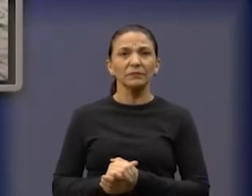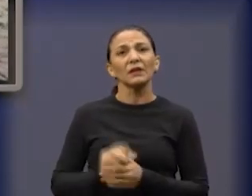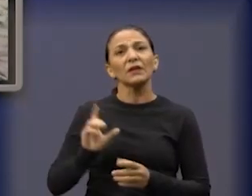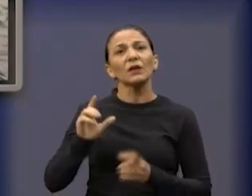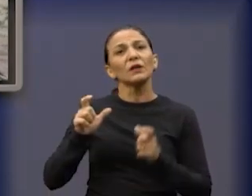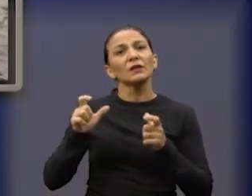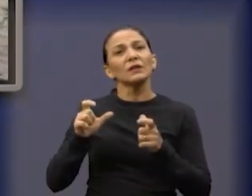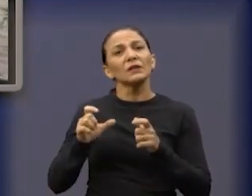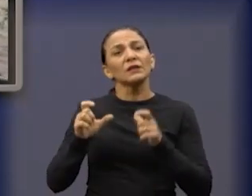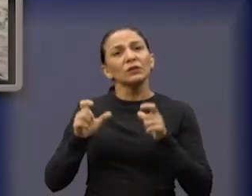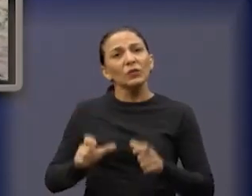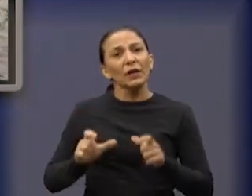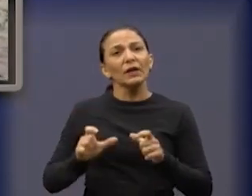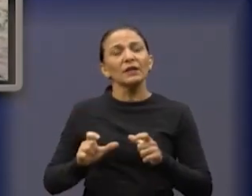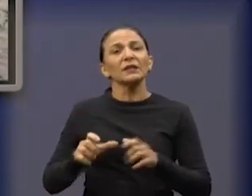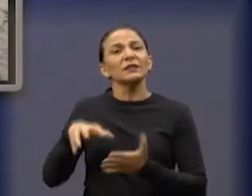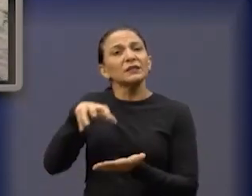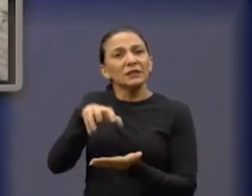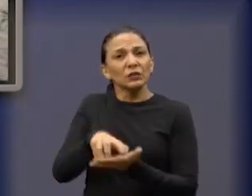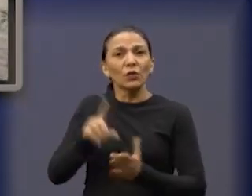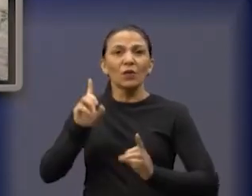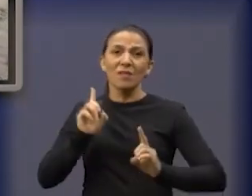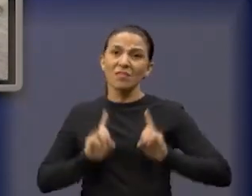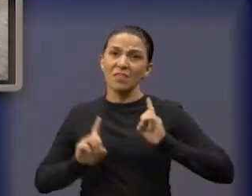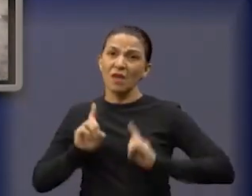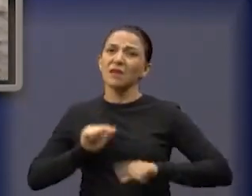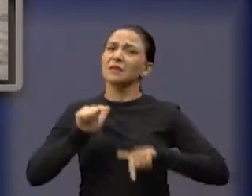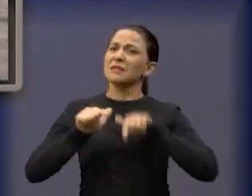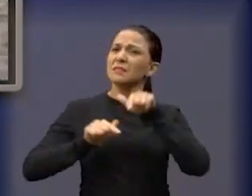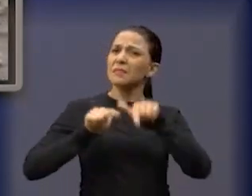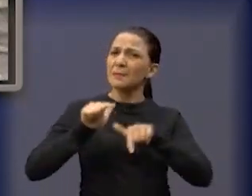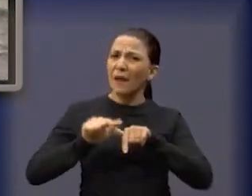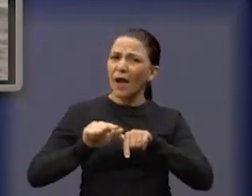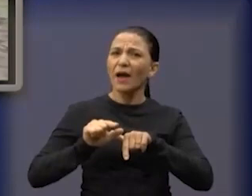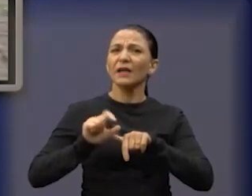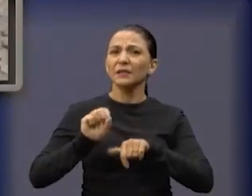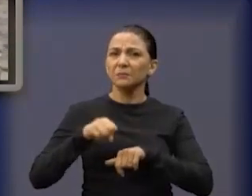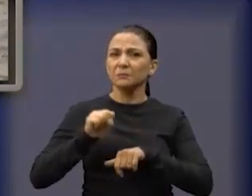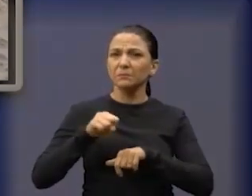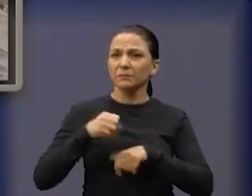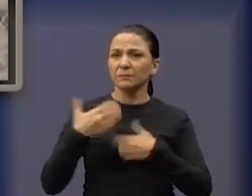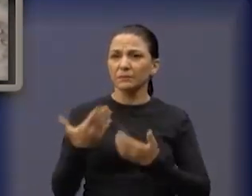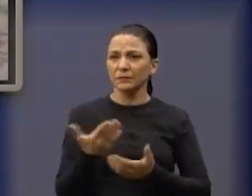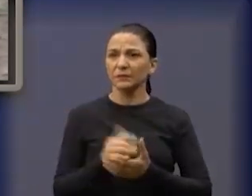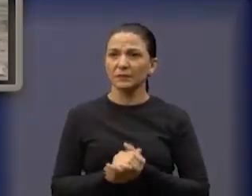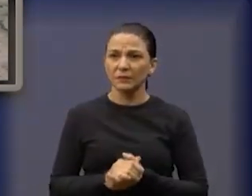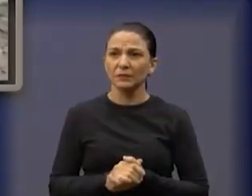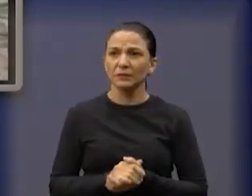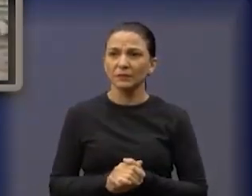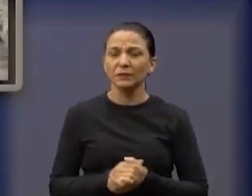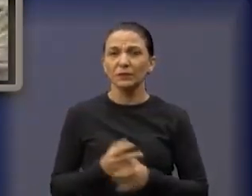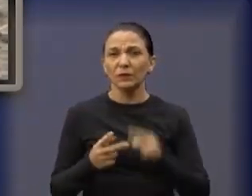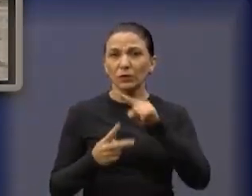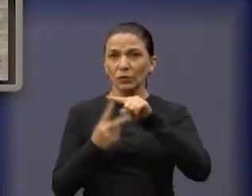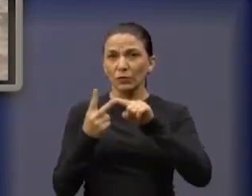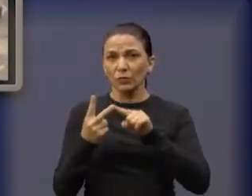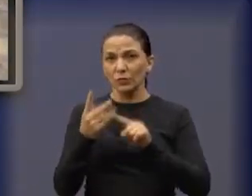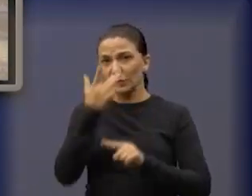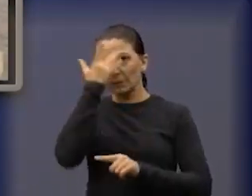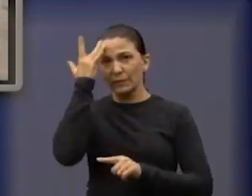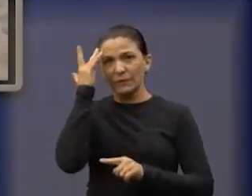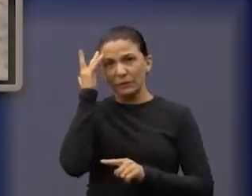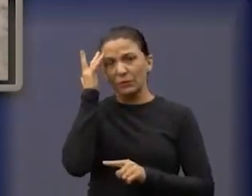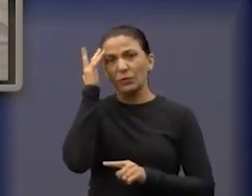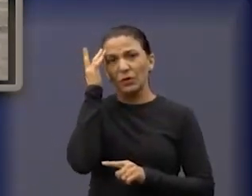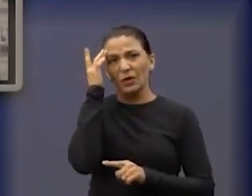não tô criticando. Eu acho que tem que ter uma outra, sei lá. A tem que ver outras coisas diferentes aí. Vou ficar falando muito. Até tinha dois caras do Dai lá que quiseram dar